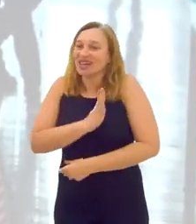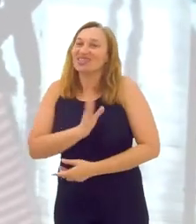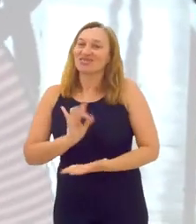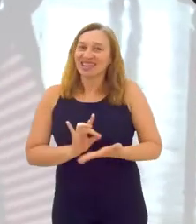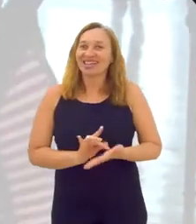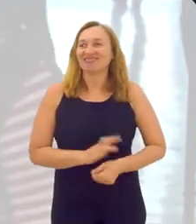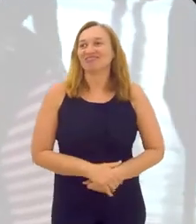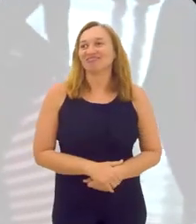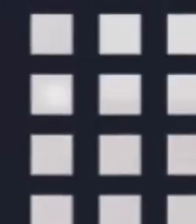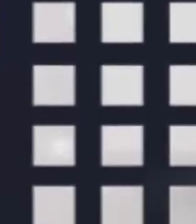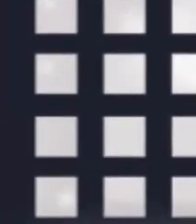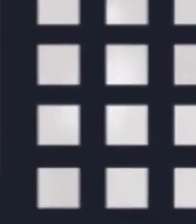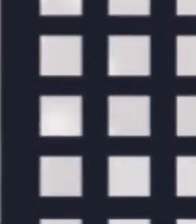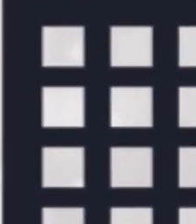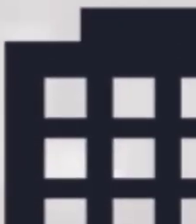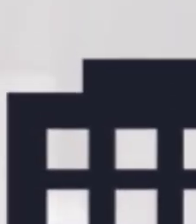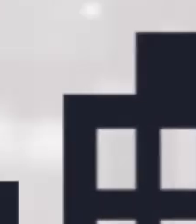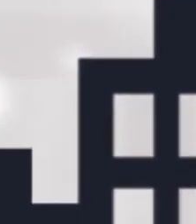coisa do coração mesmo